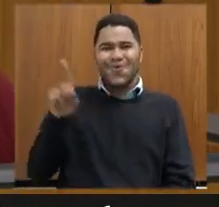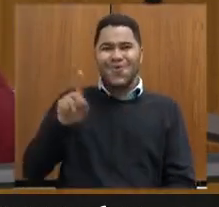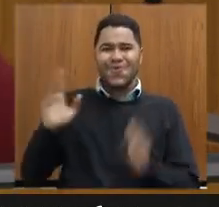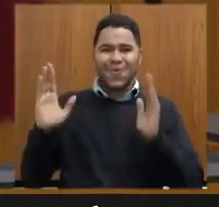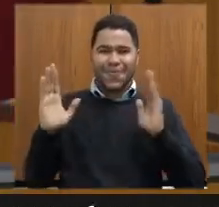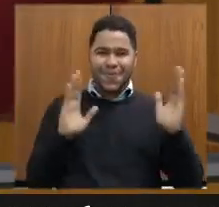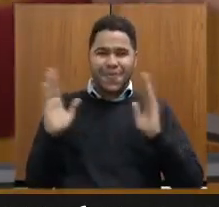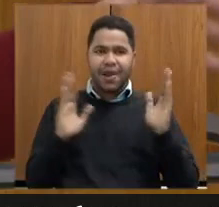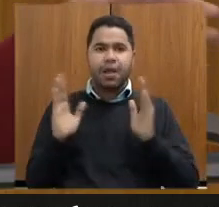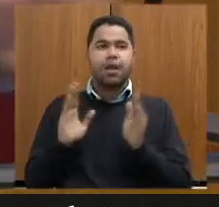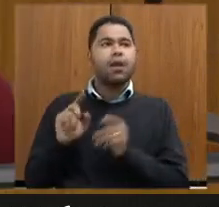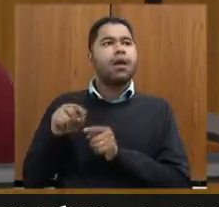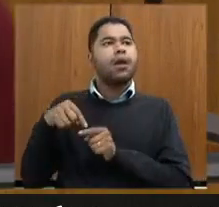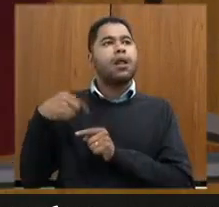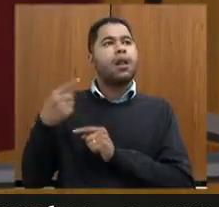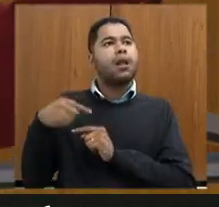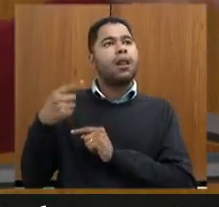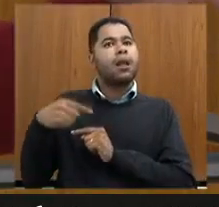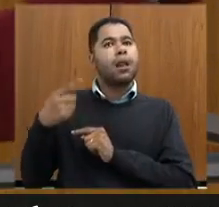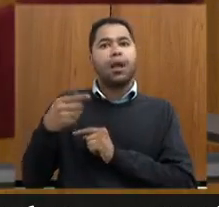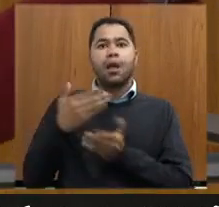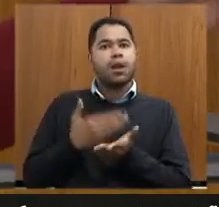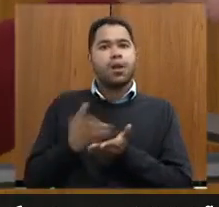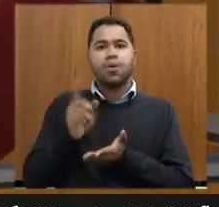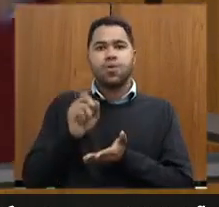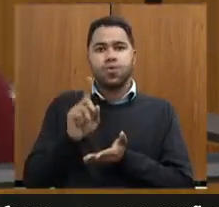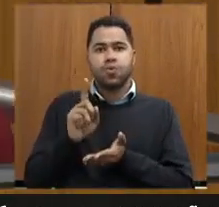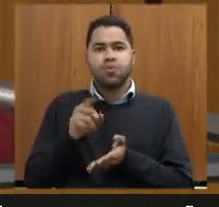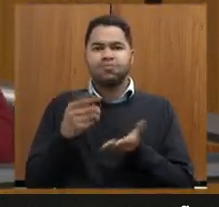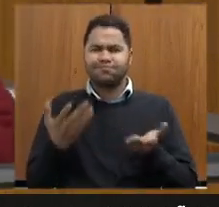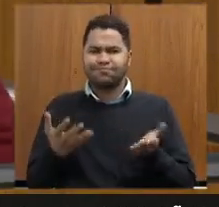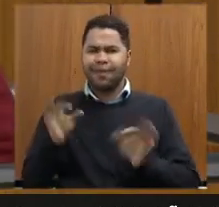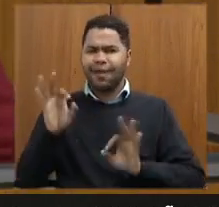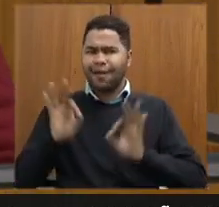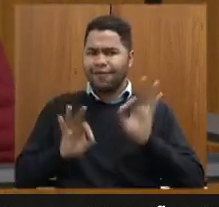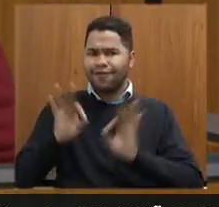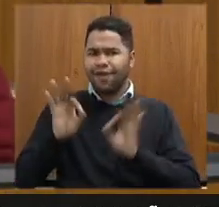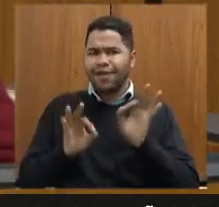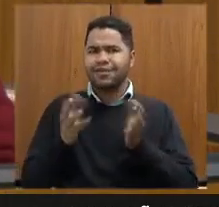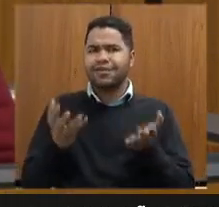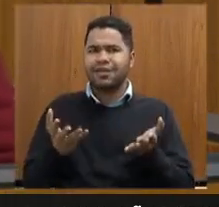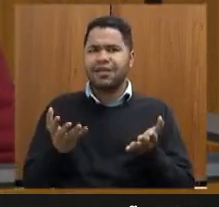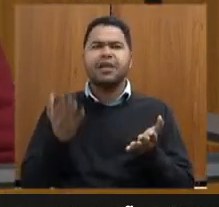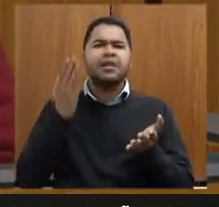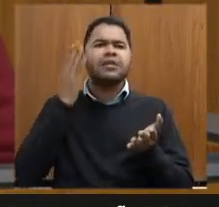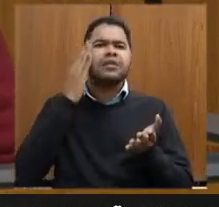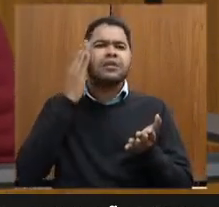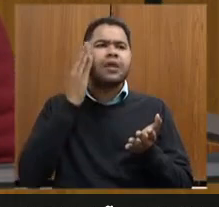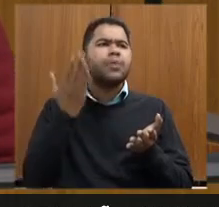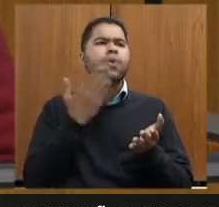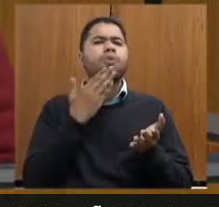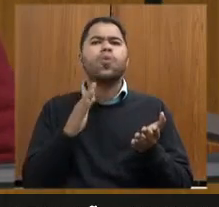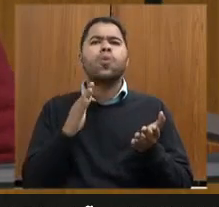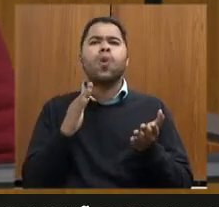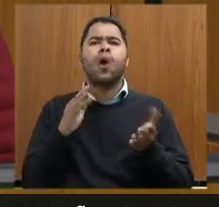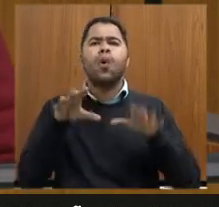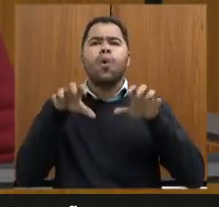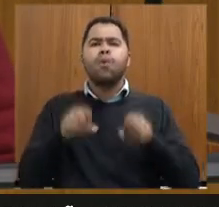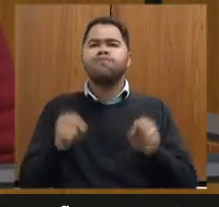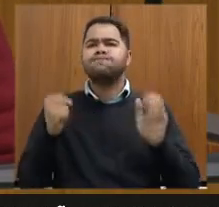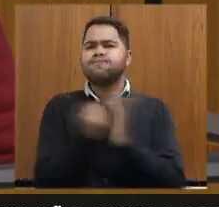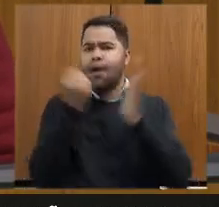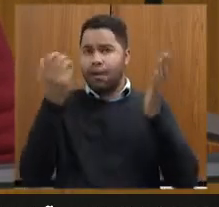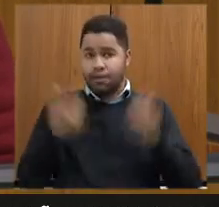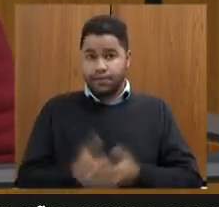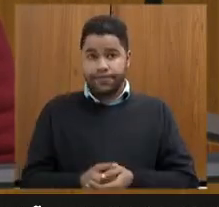de um prazo que foi aditado nem era o prazo inicial para fazer sabe-se lá qual o tombamento da Serra do Curral a